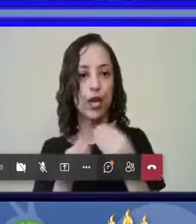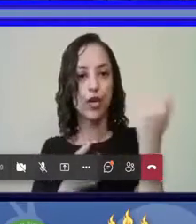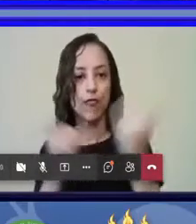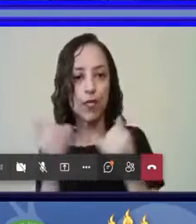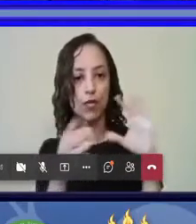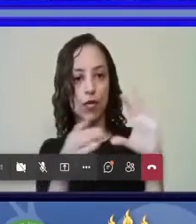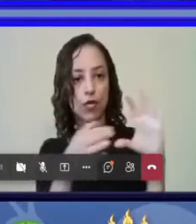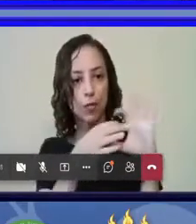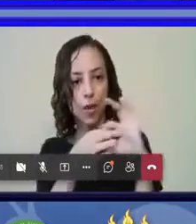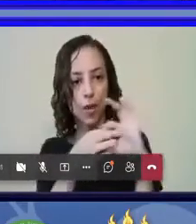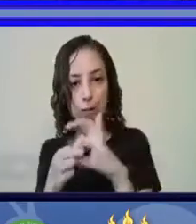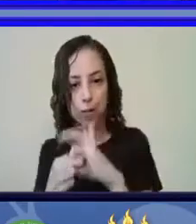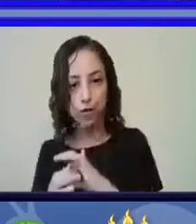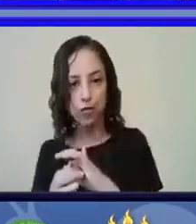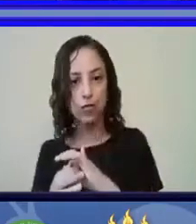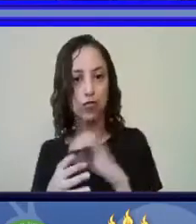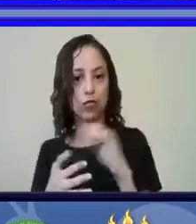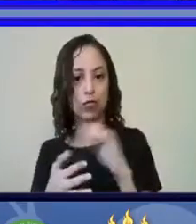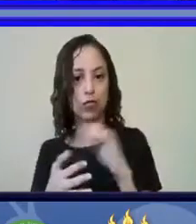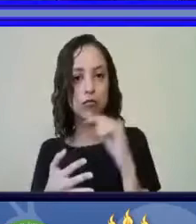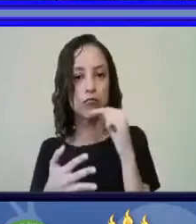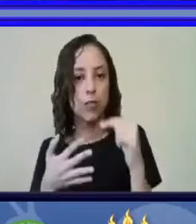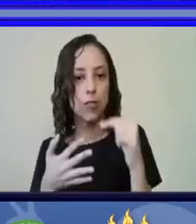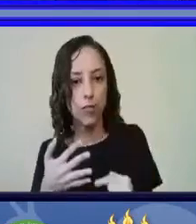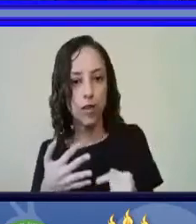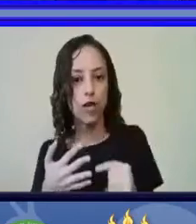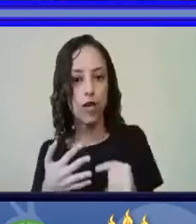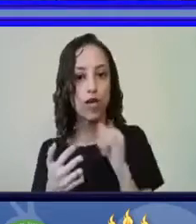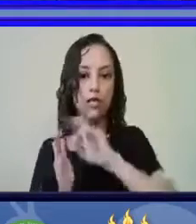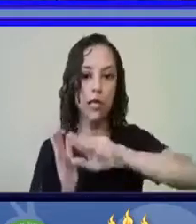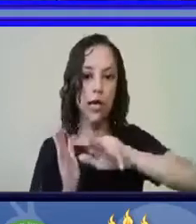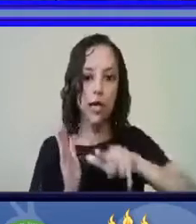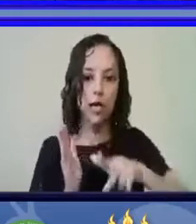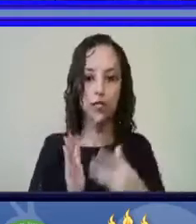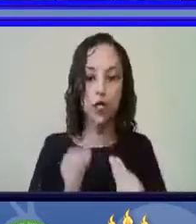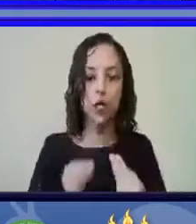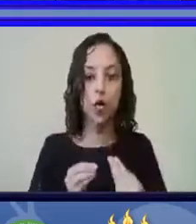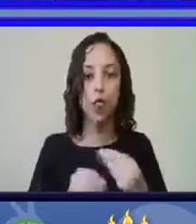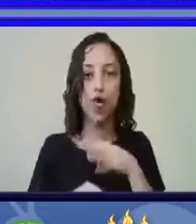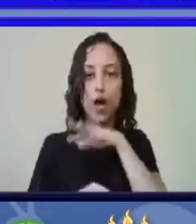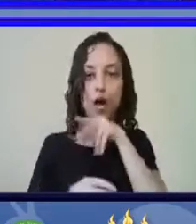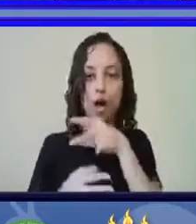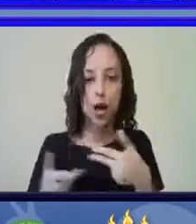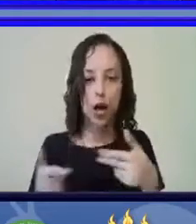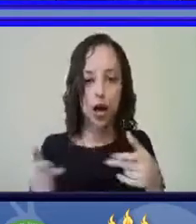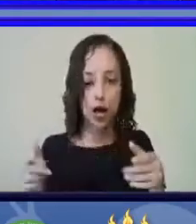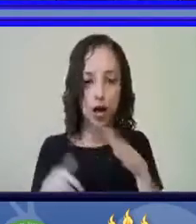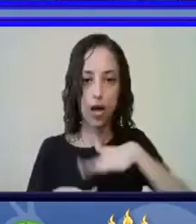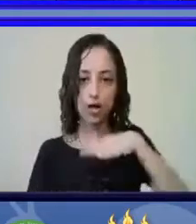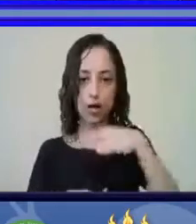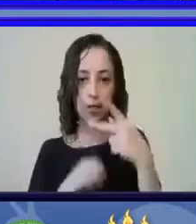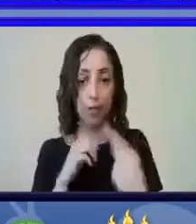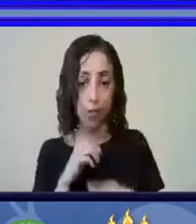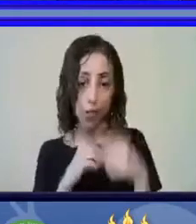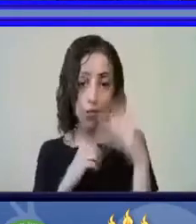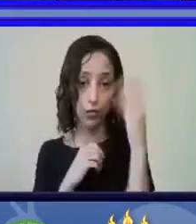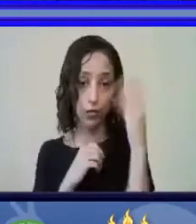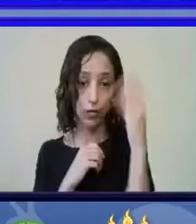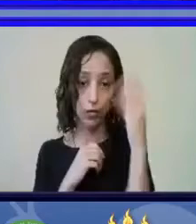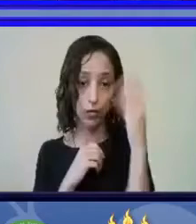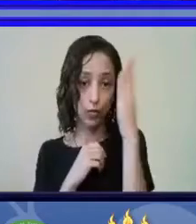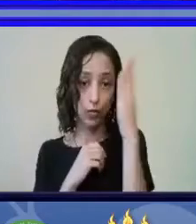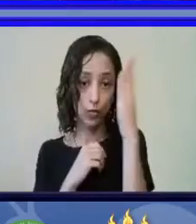aos espécimes, aos exemplares da fauna brasileira depositada em museus